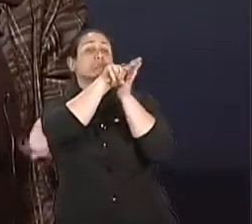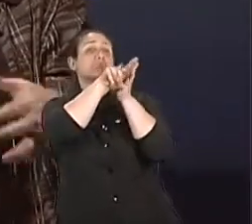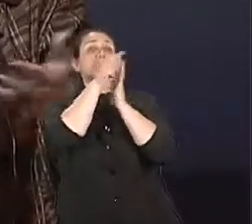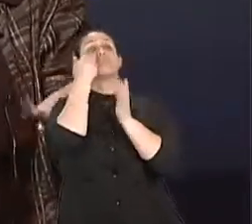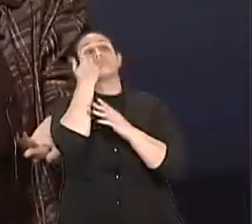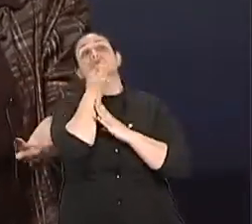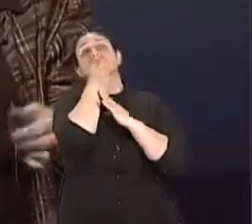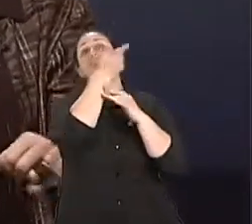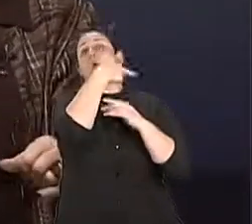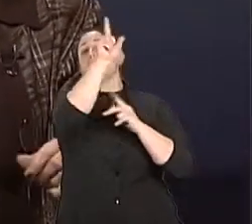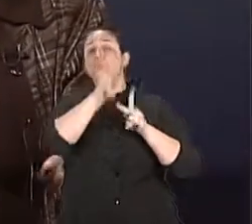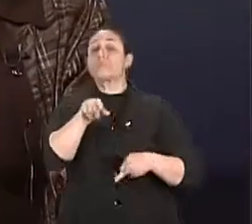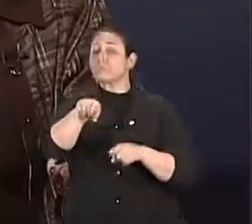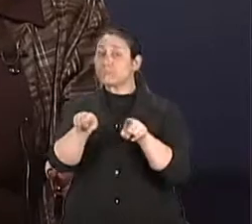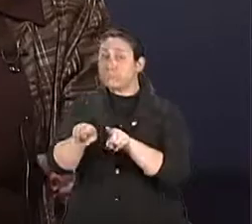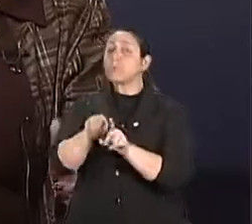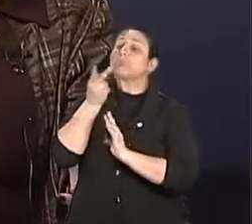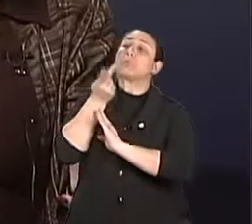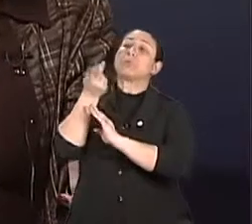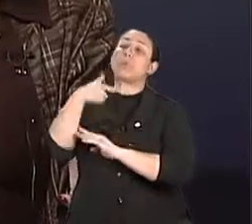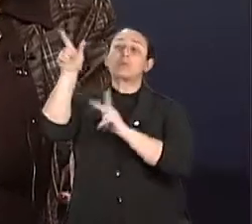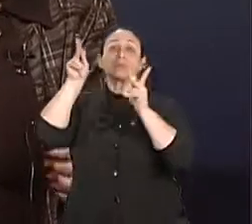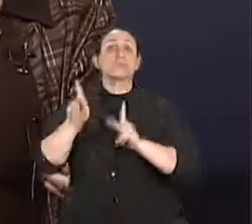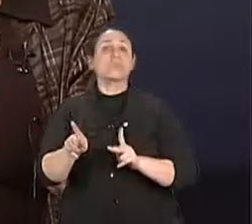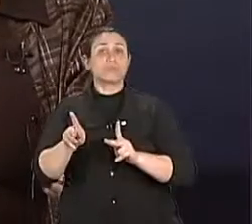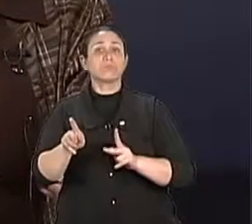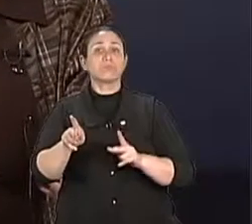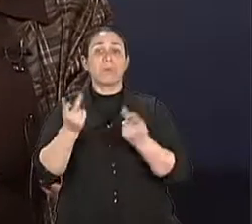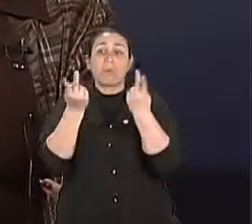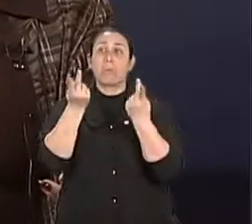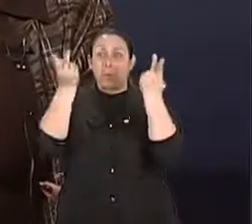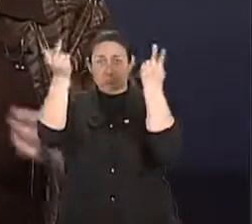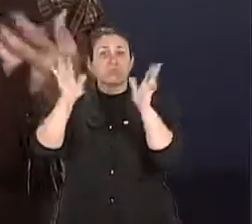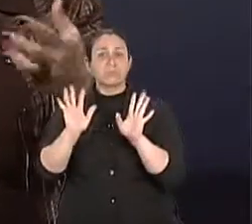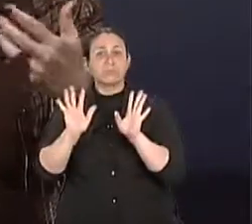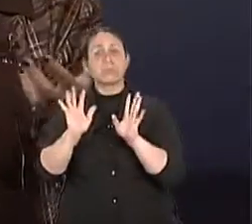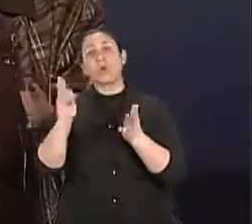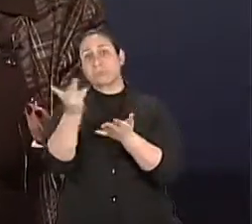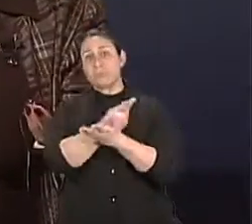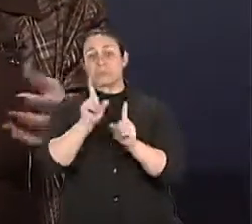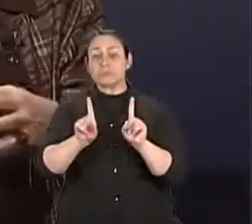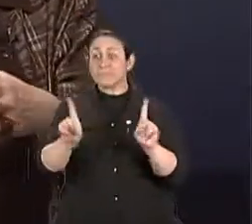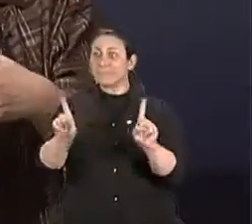par pela internet. E isso aconteceu de cada um encontrar o par e